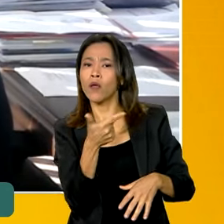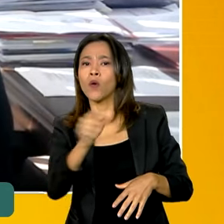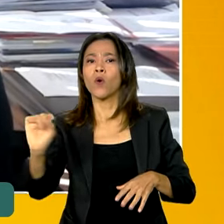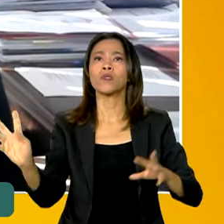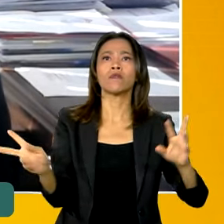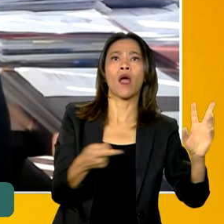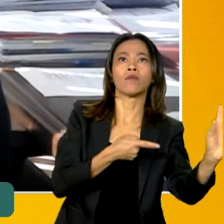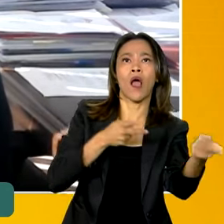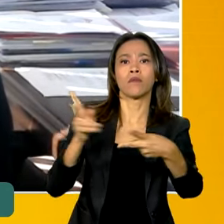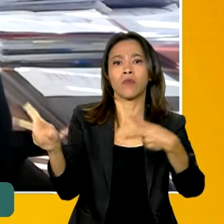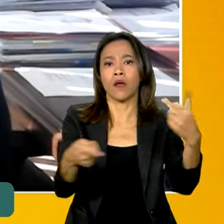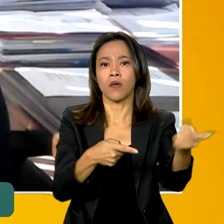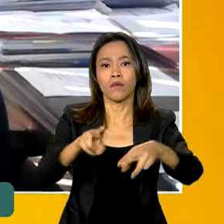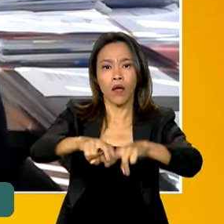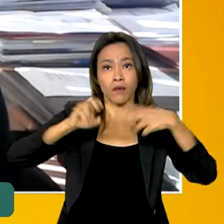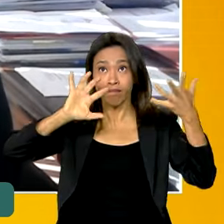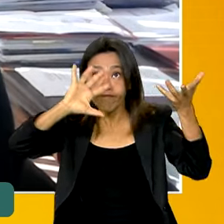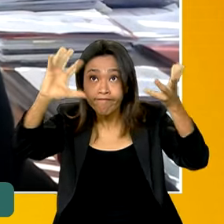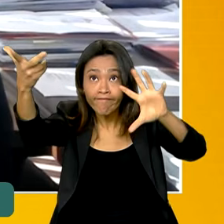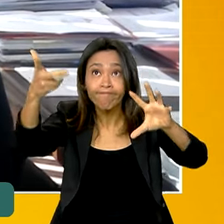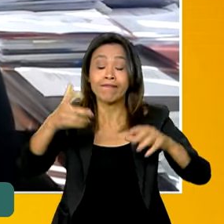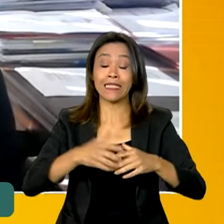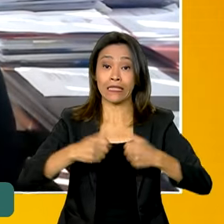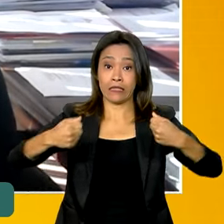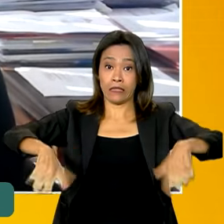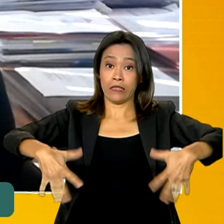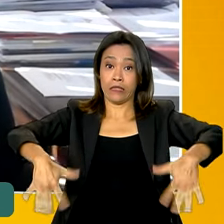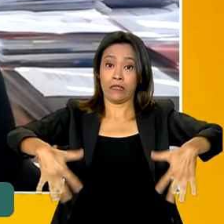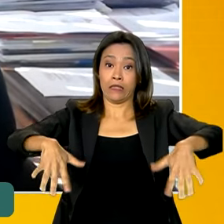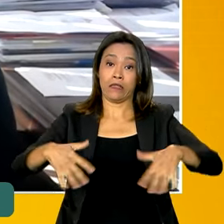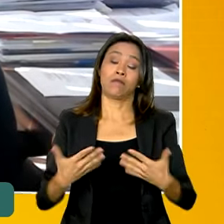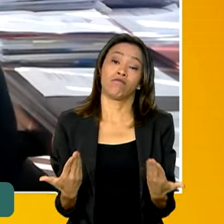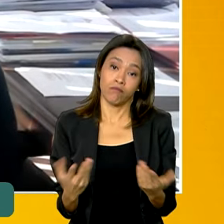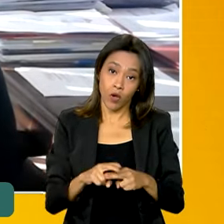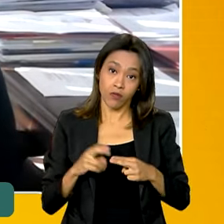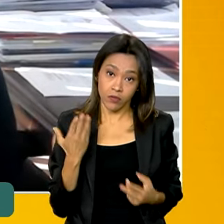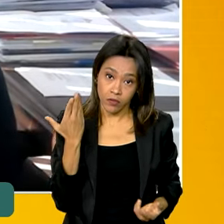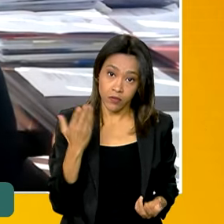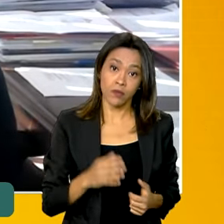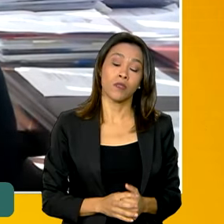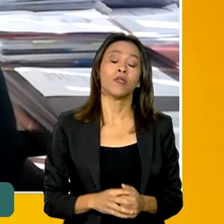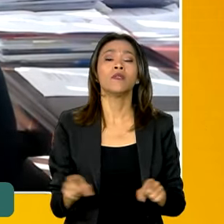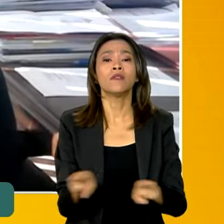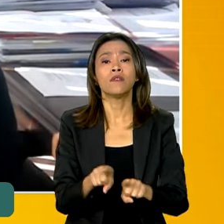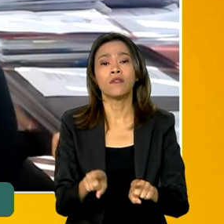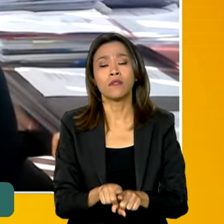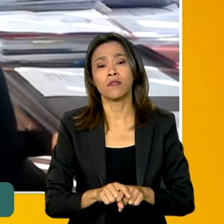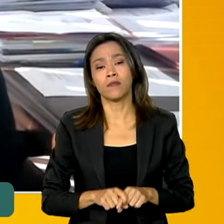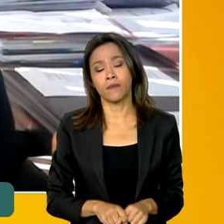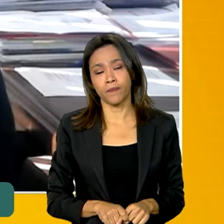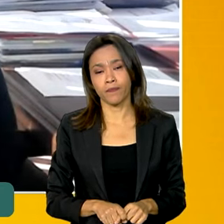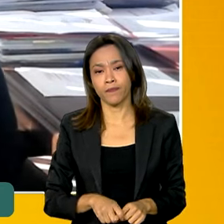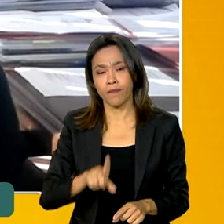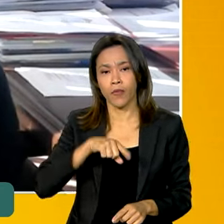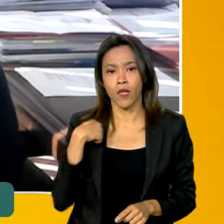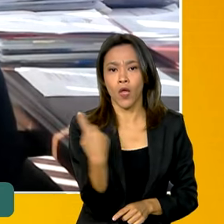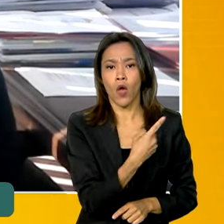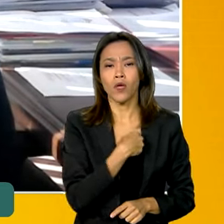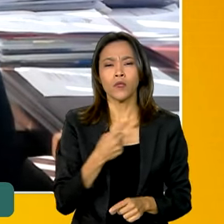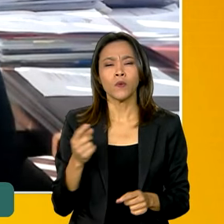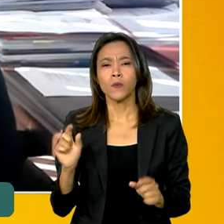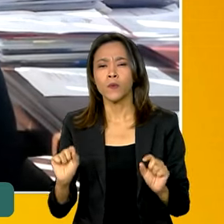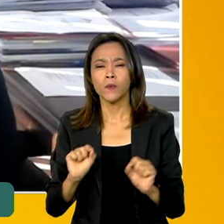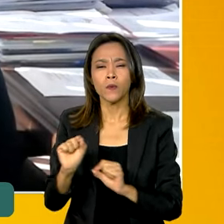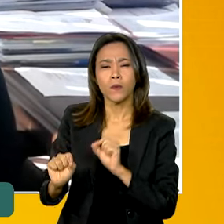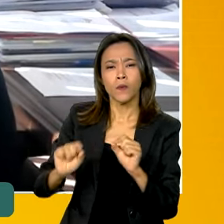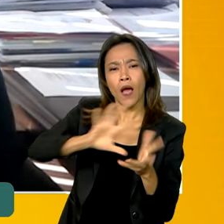grandes calamidades em torno das mudanças climáticas, seja no sentido também da gente adaptar